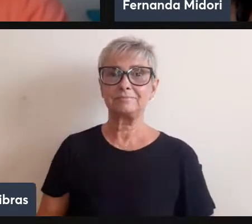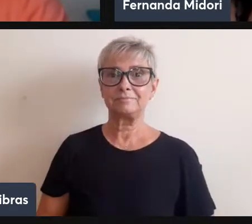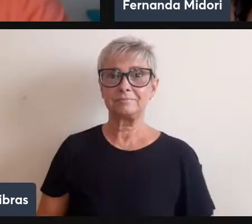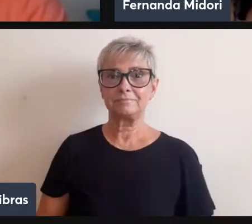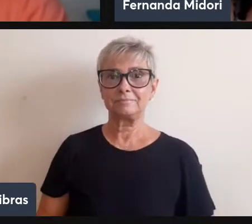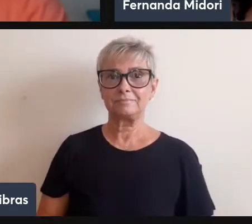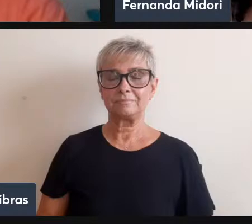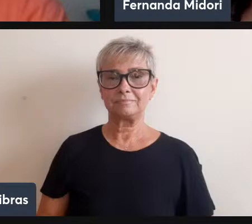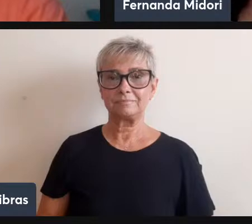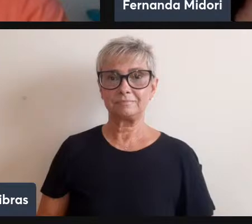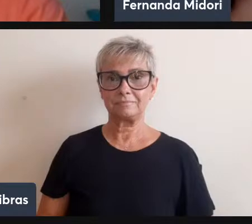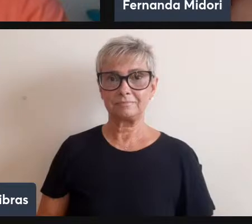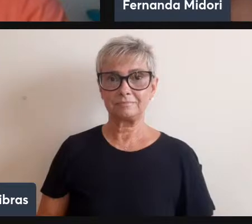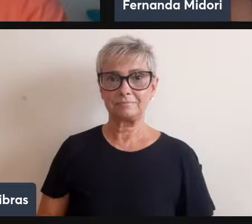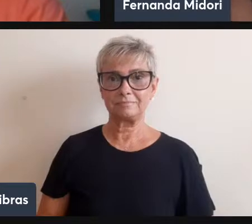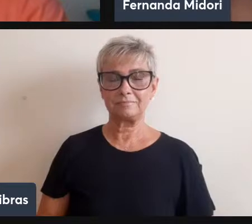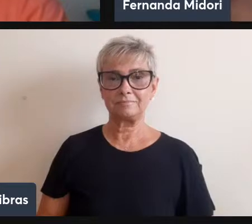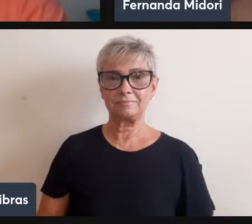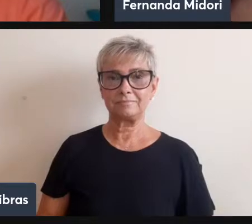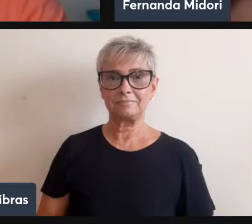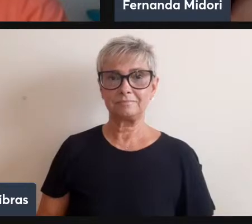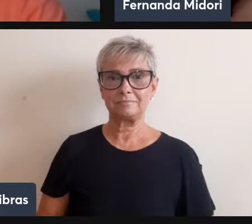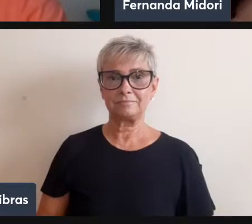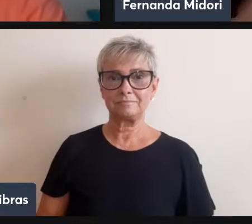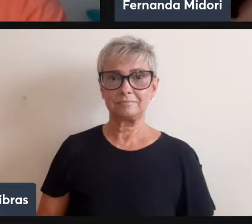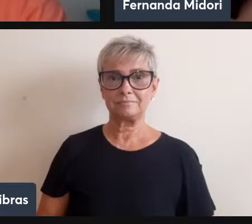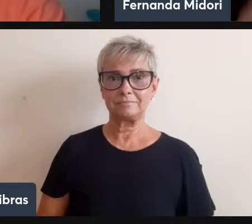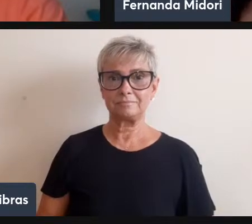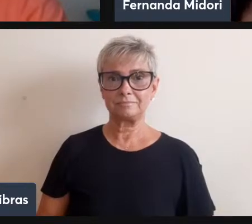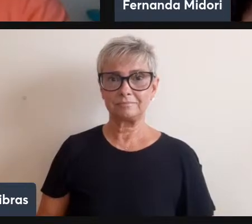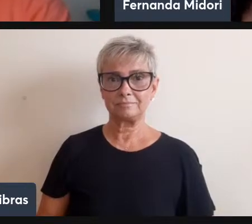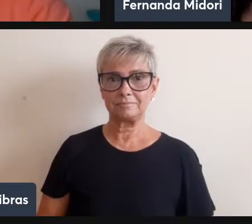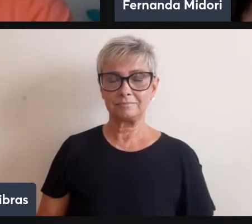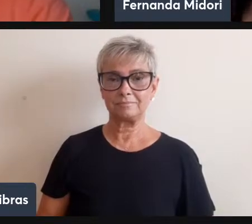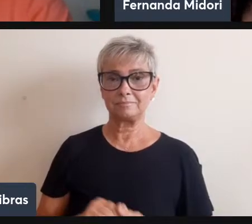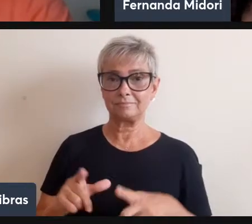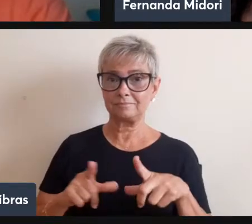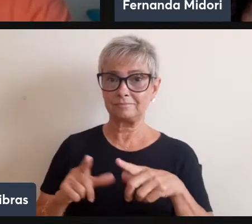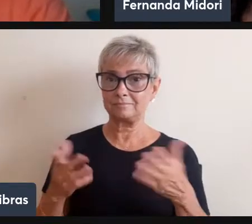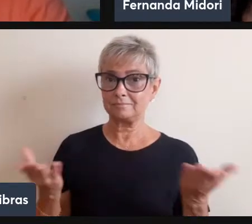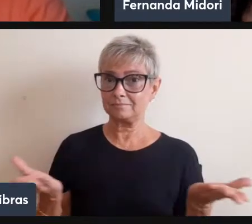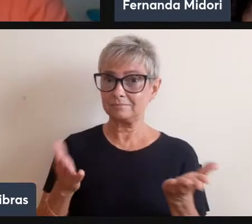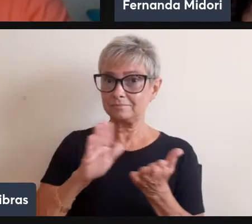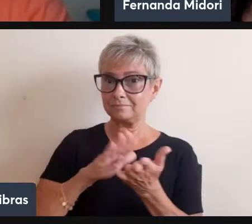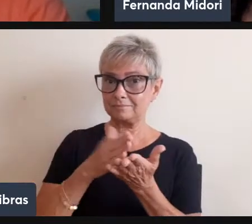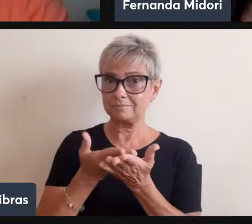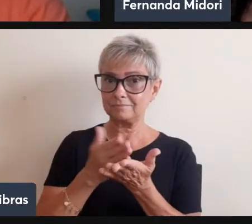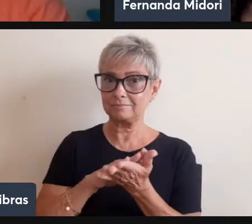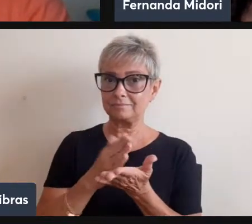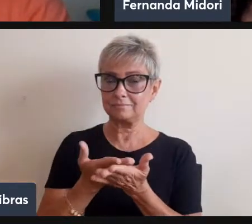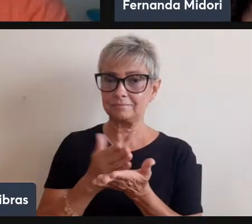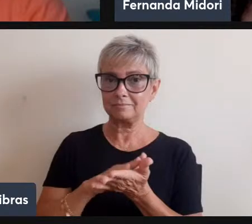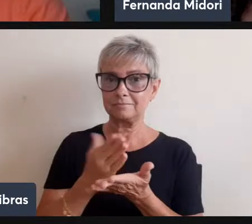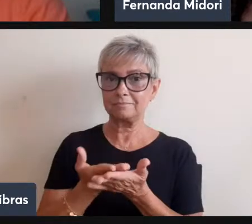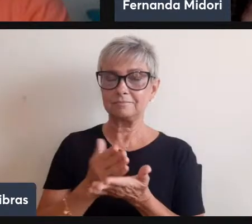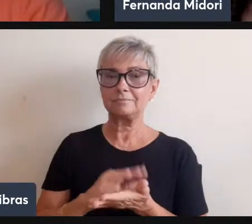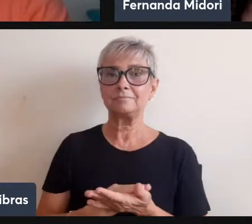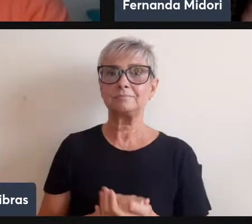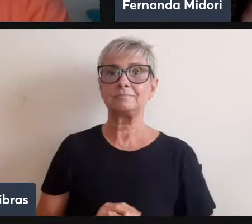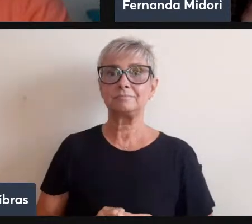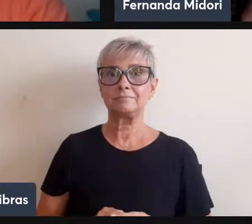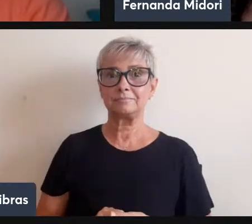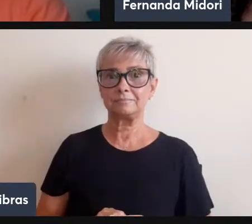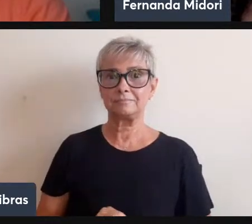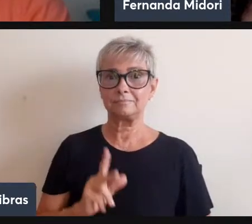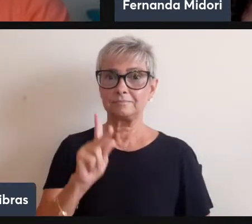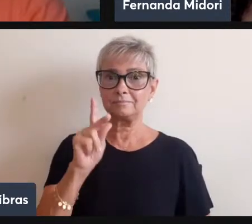gente no trabalho, na tarefa de tradução e interpretação de libras, são a